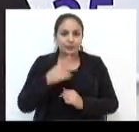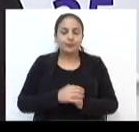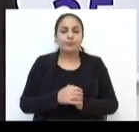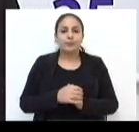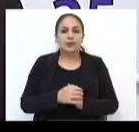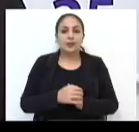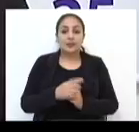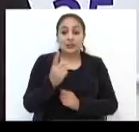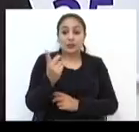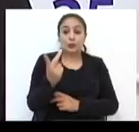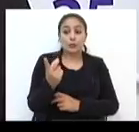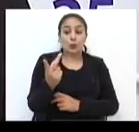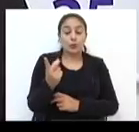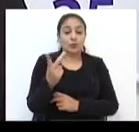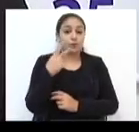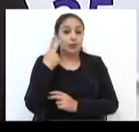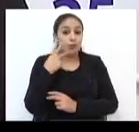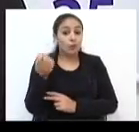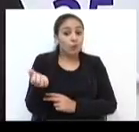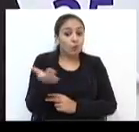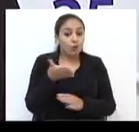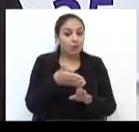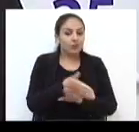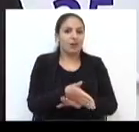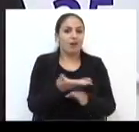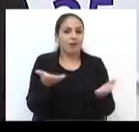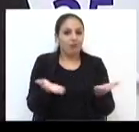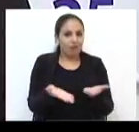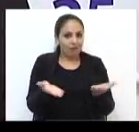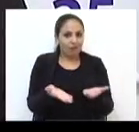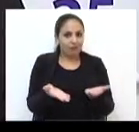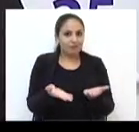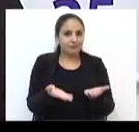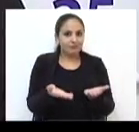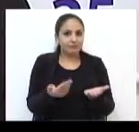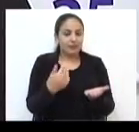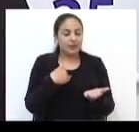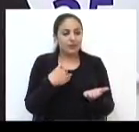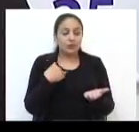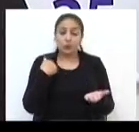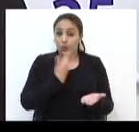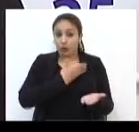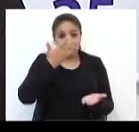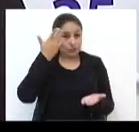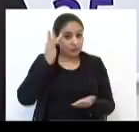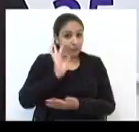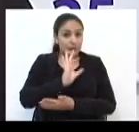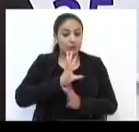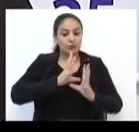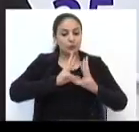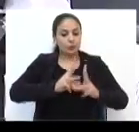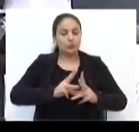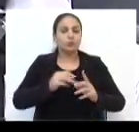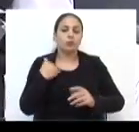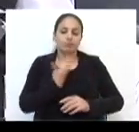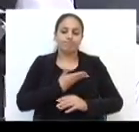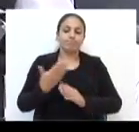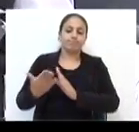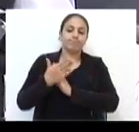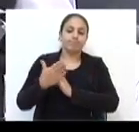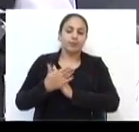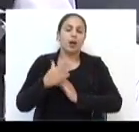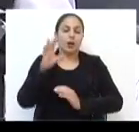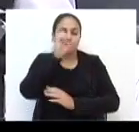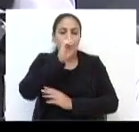em torno de 12 vereadores novos estão entrando e com certeza a gente não sabe tudo, a gente vai aprender com eles e com a juventude deles. Paulo